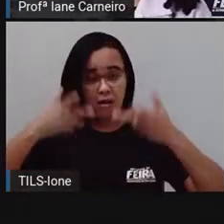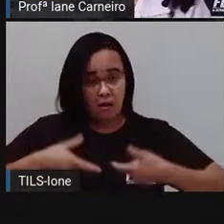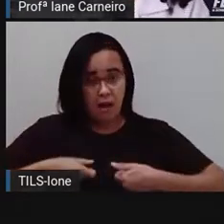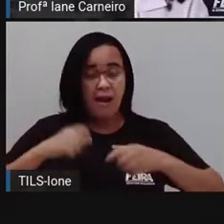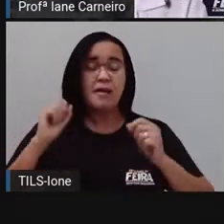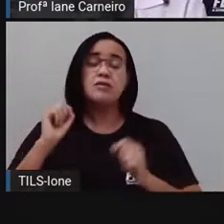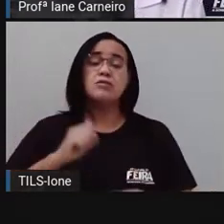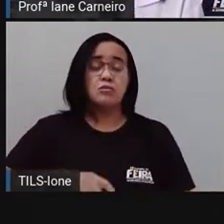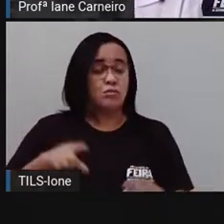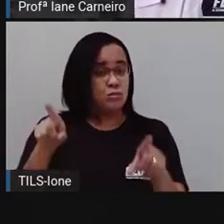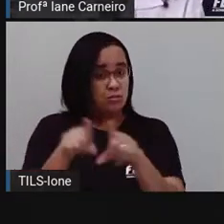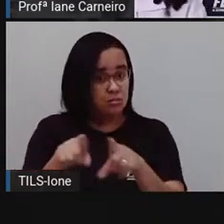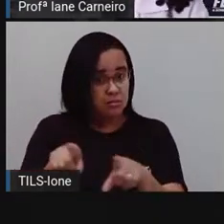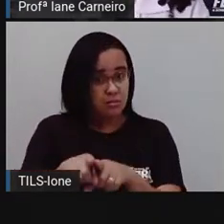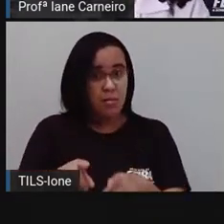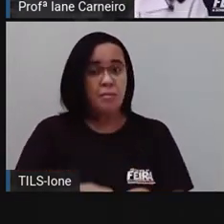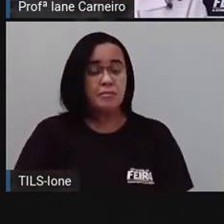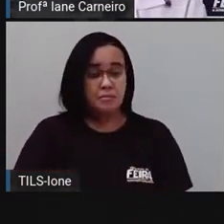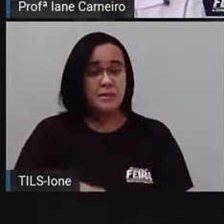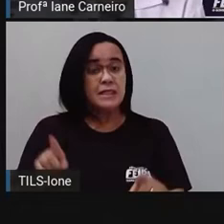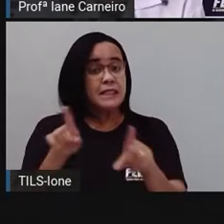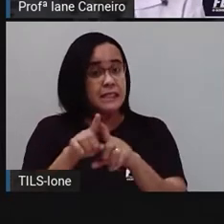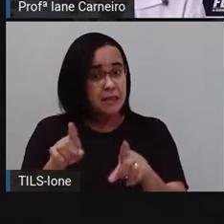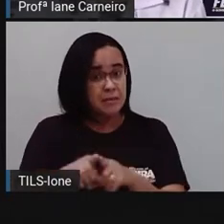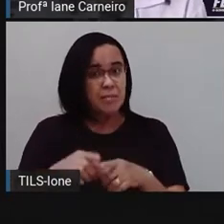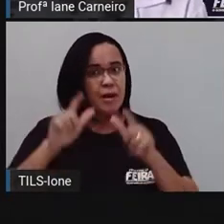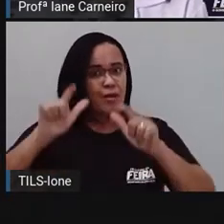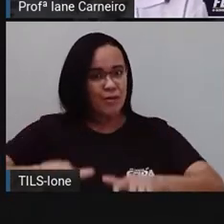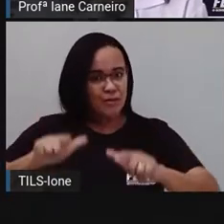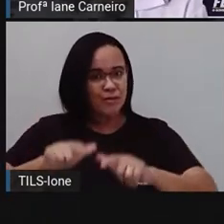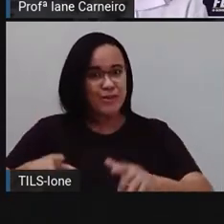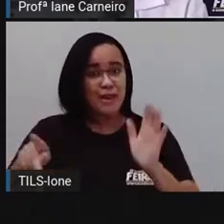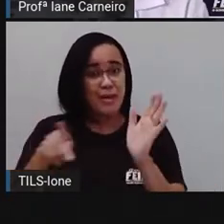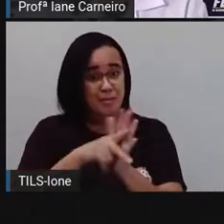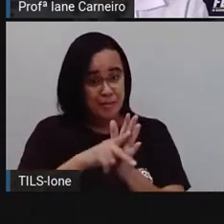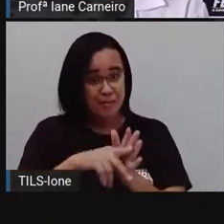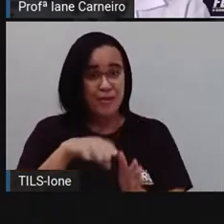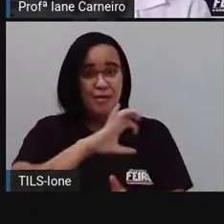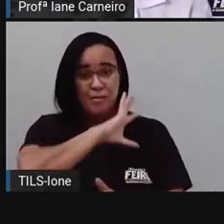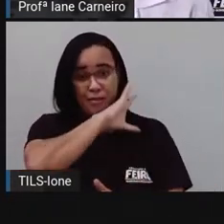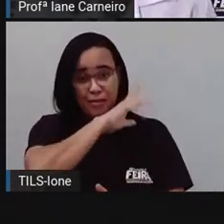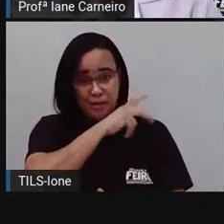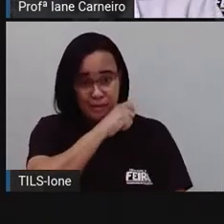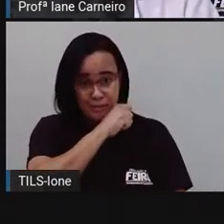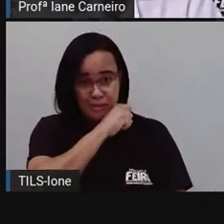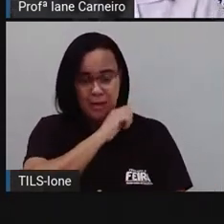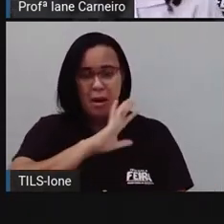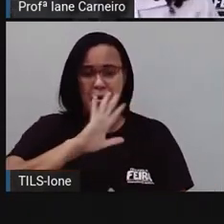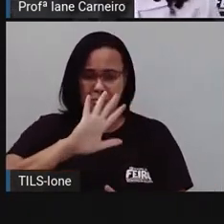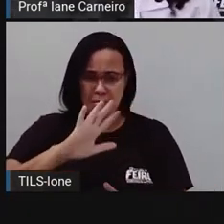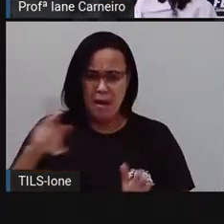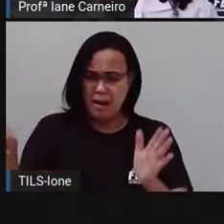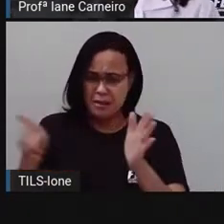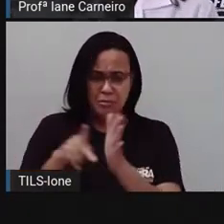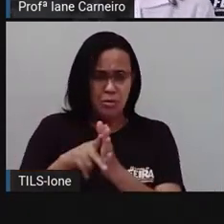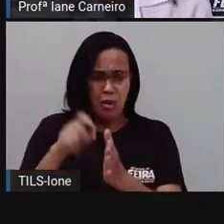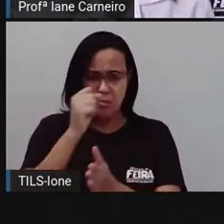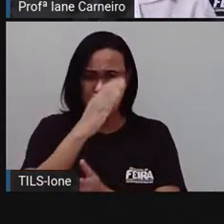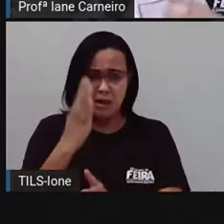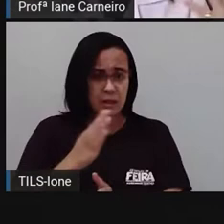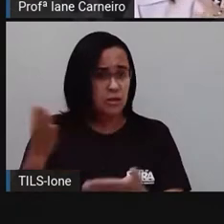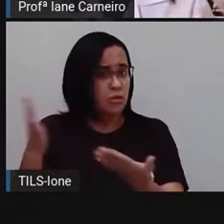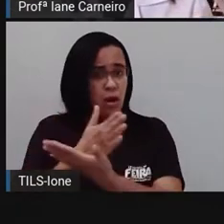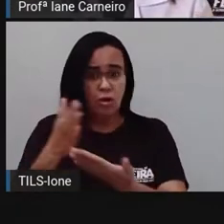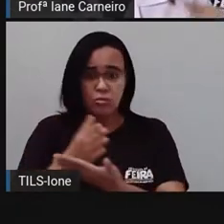Brasil, em alguns zoológicos, mas não são animais que são da nossa, próprio do Brasil, né? Eles